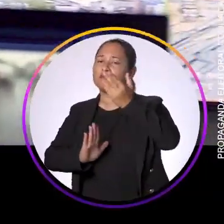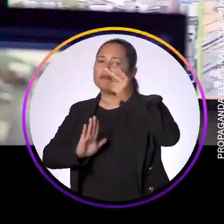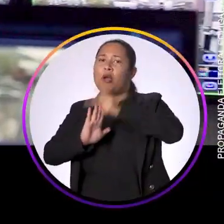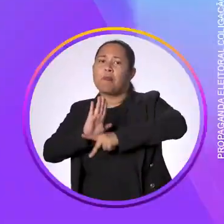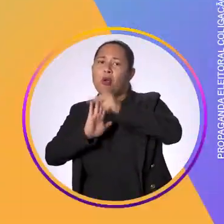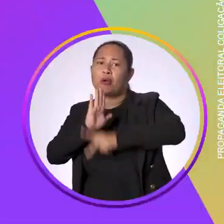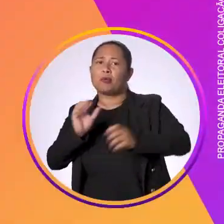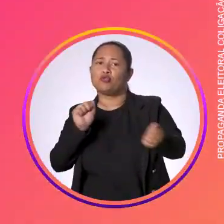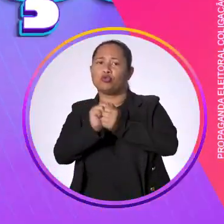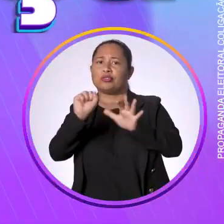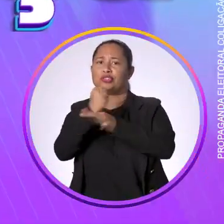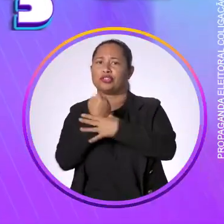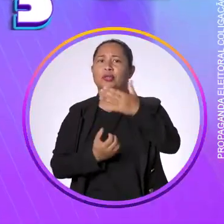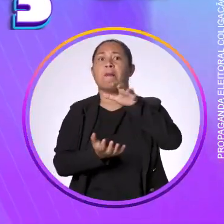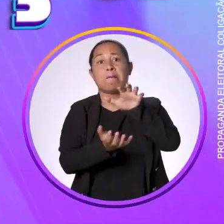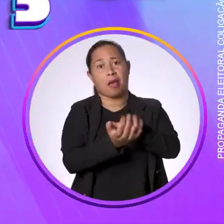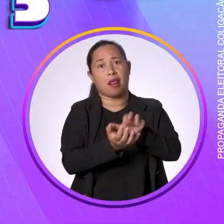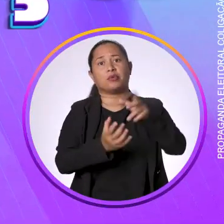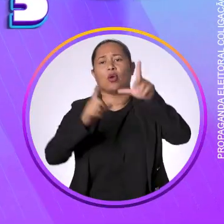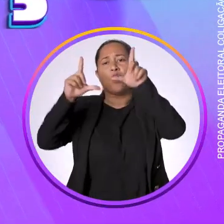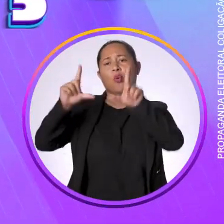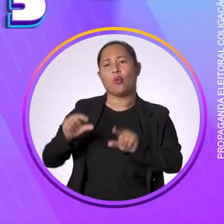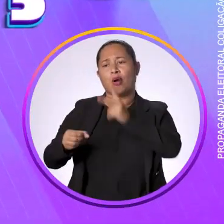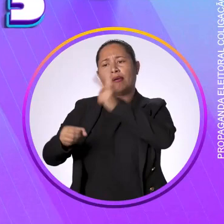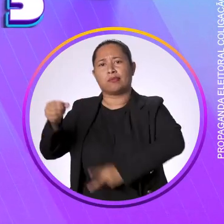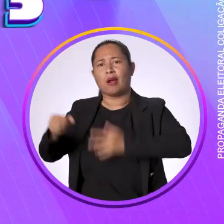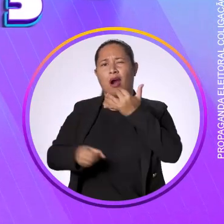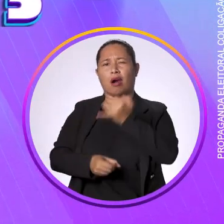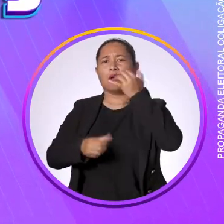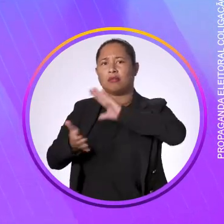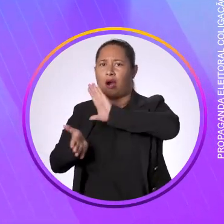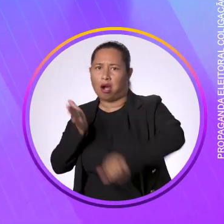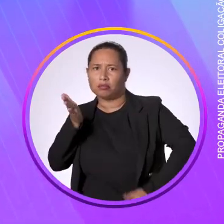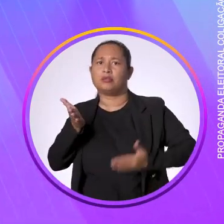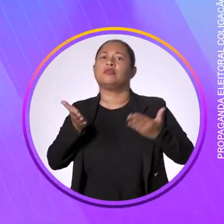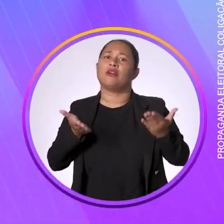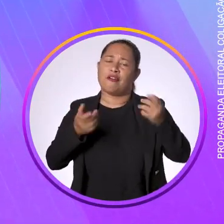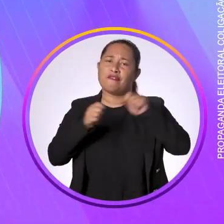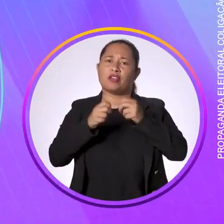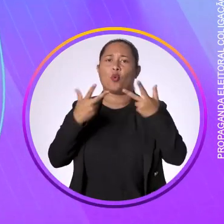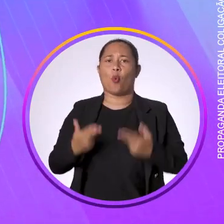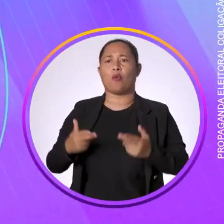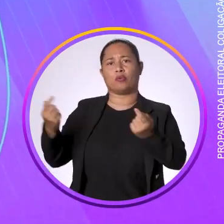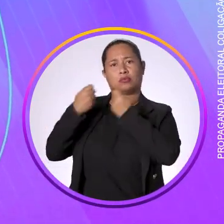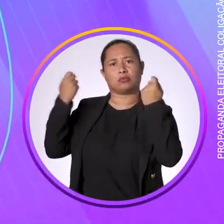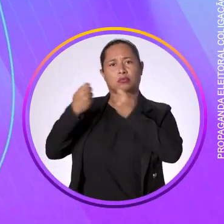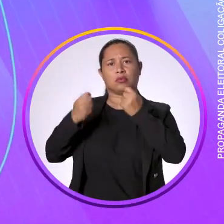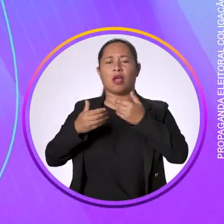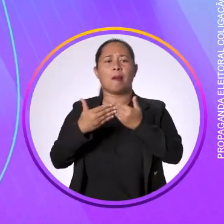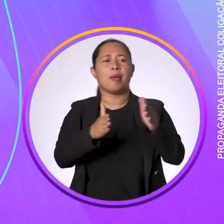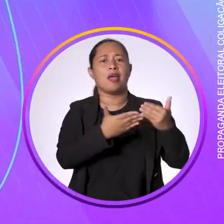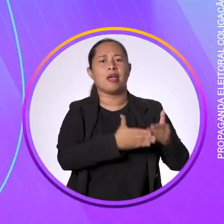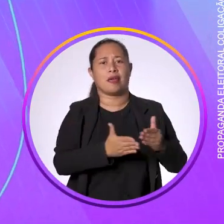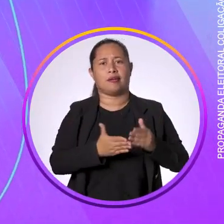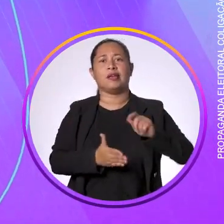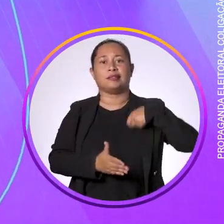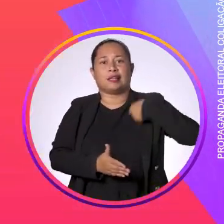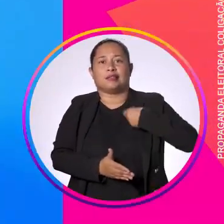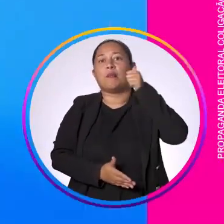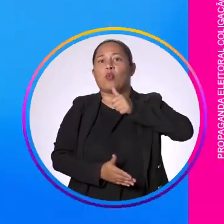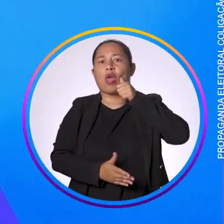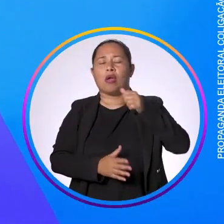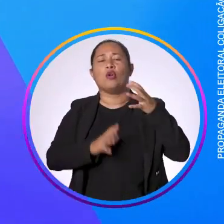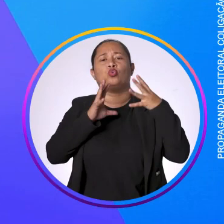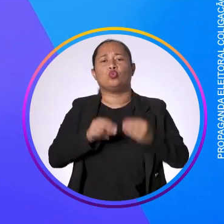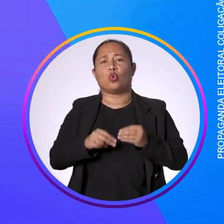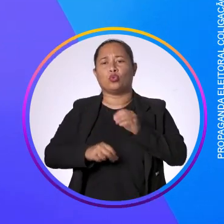criar o programa Juntos pela Segurança Pernambuco, para reduzir os homicídios e crimes de roubo, como fez em Caruaru. Vai abrir delegacias